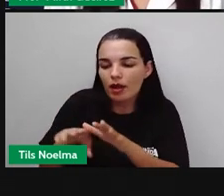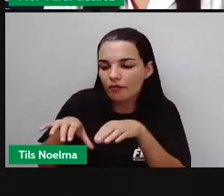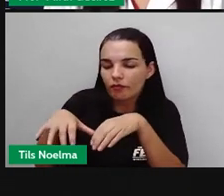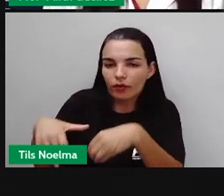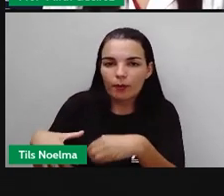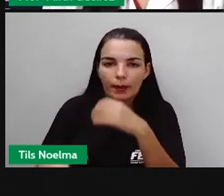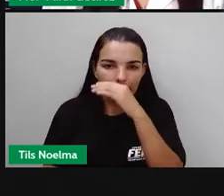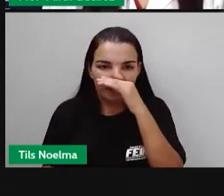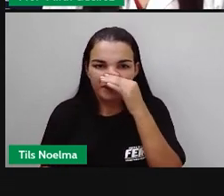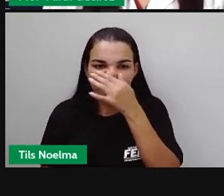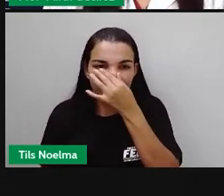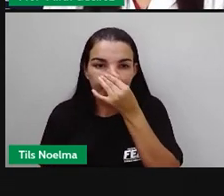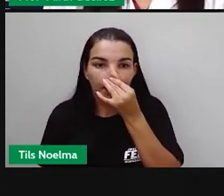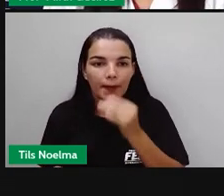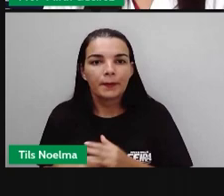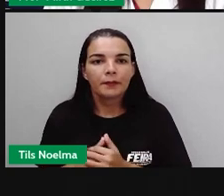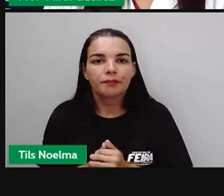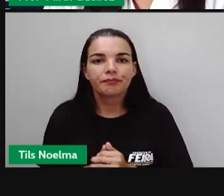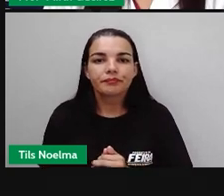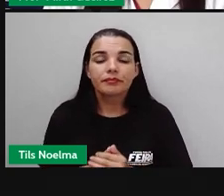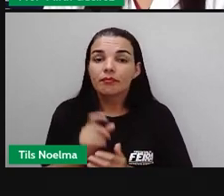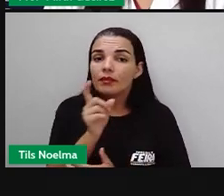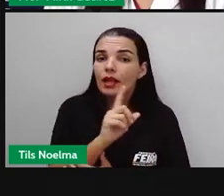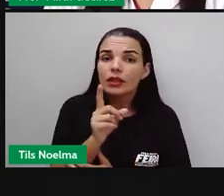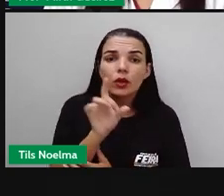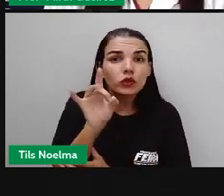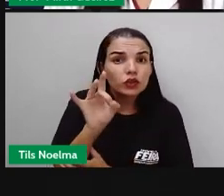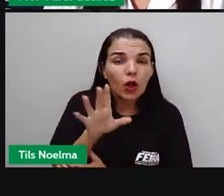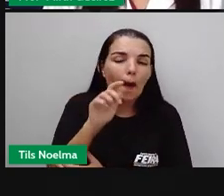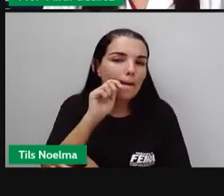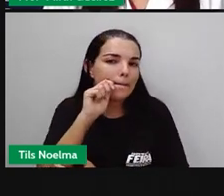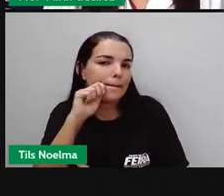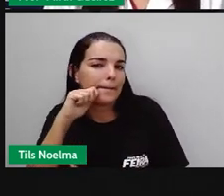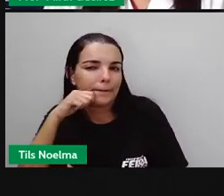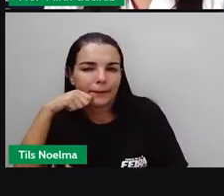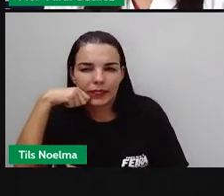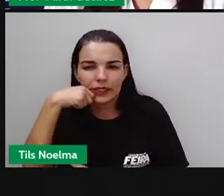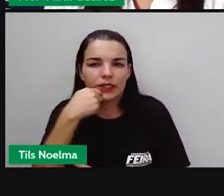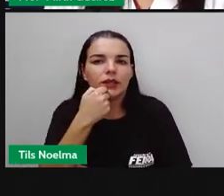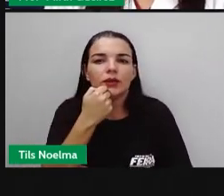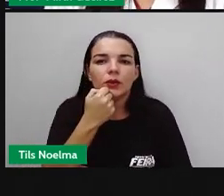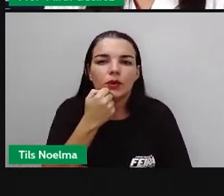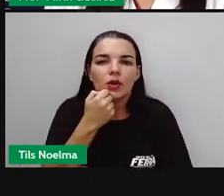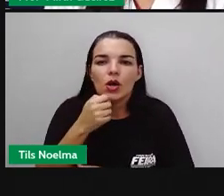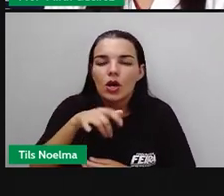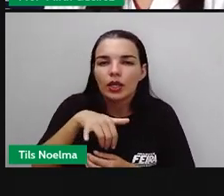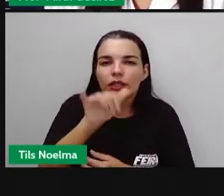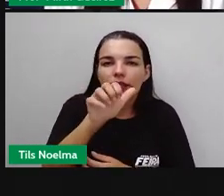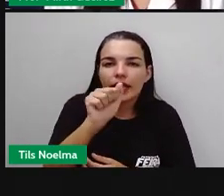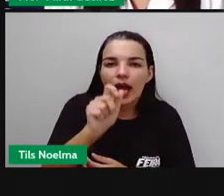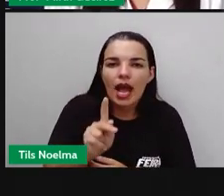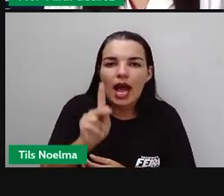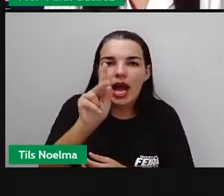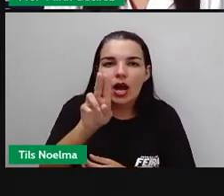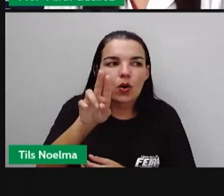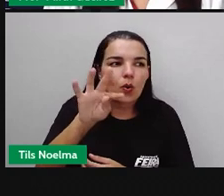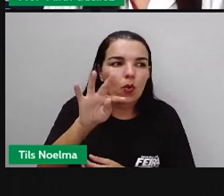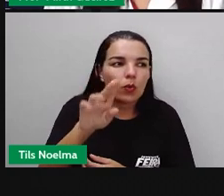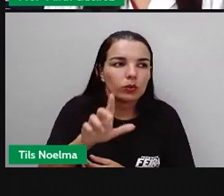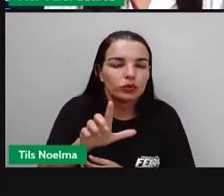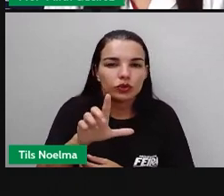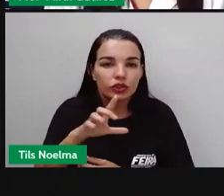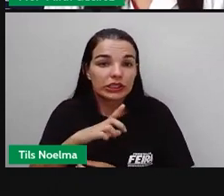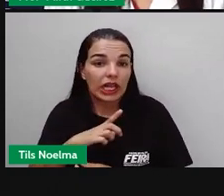e não são apenas os pães, salames, yakult e iogurte, né? Iogurte,